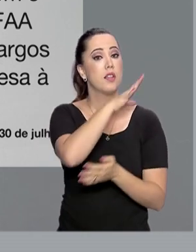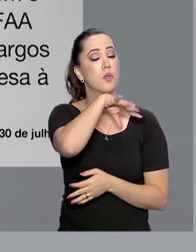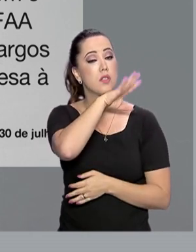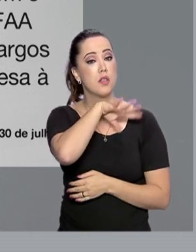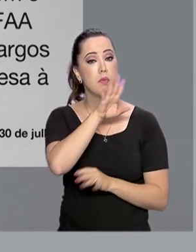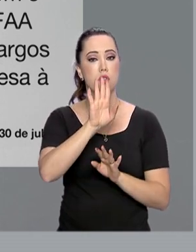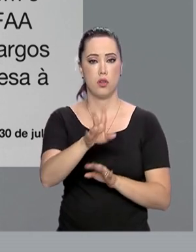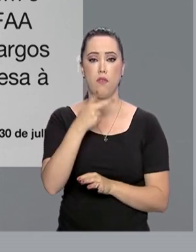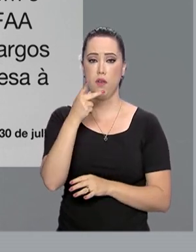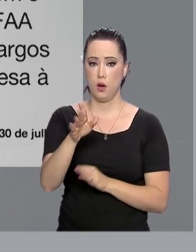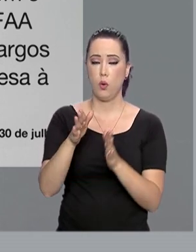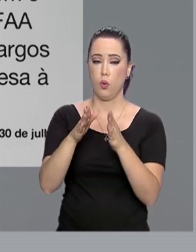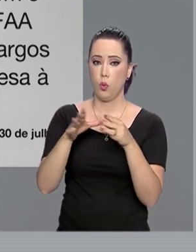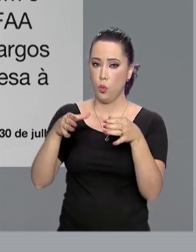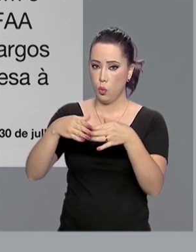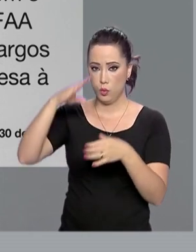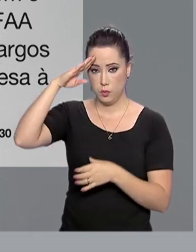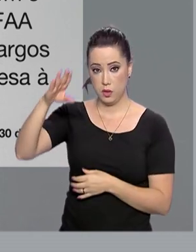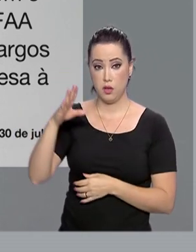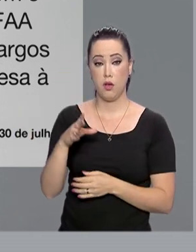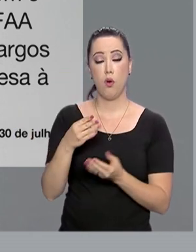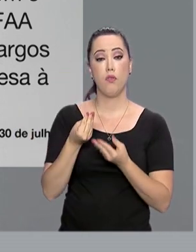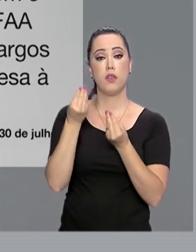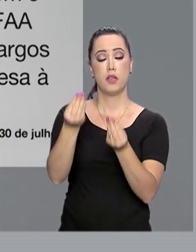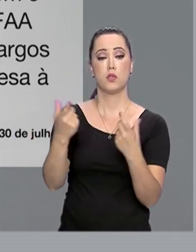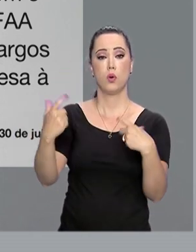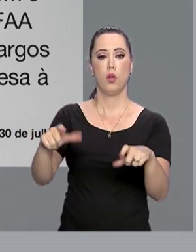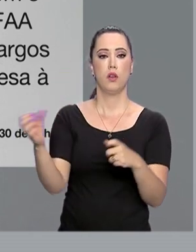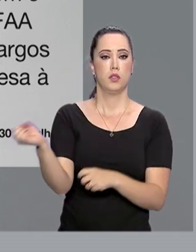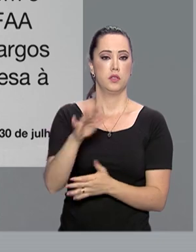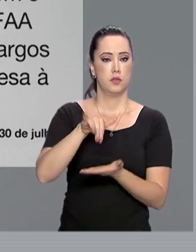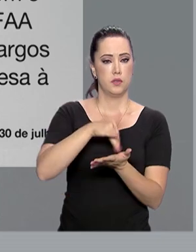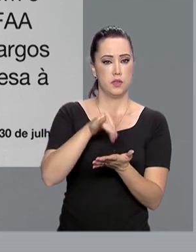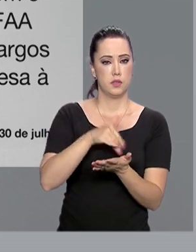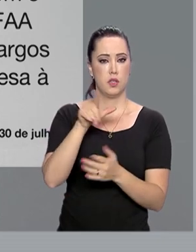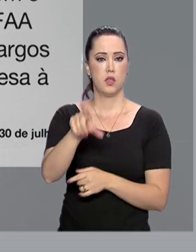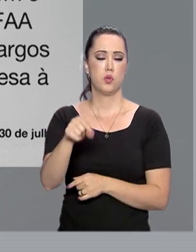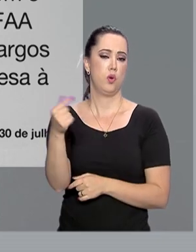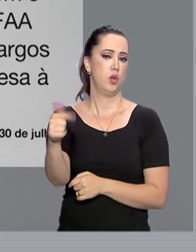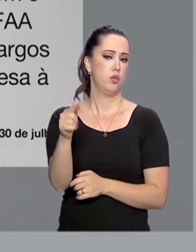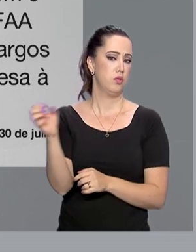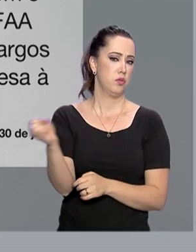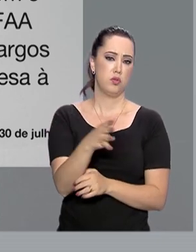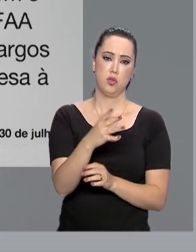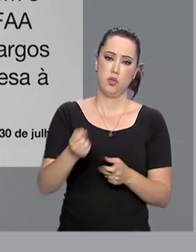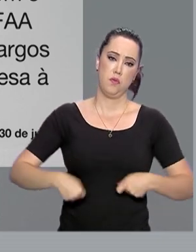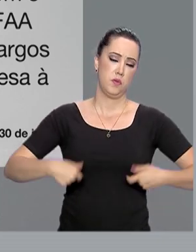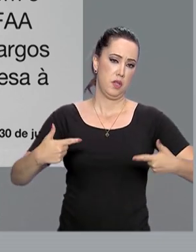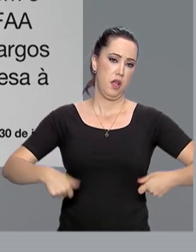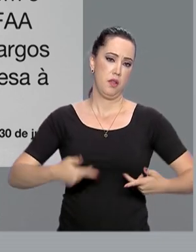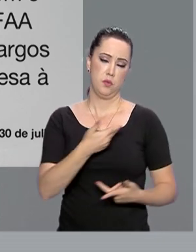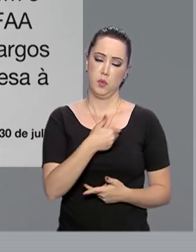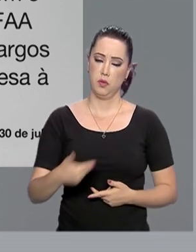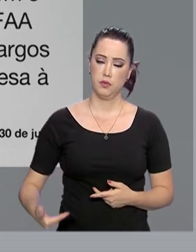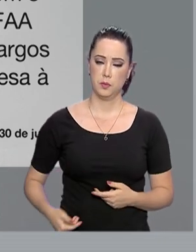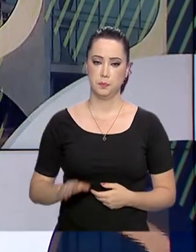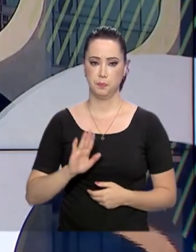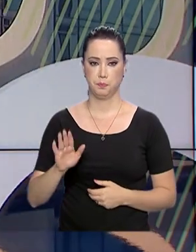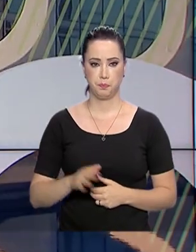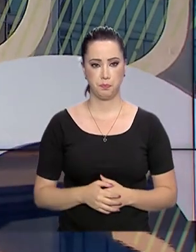forneçam o local da nova secretaria. O presidente explicou que a decisão não trará novas despesas à União.